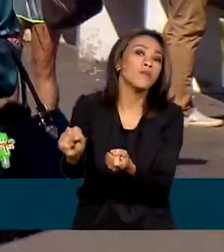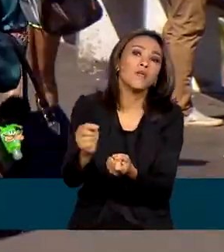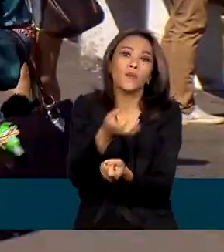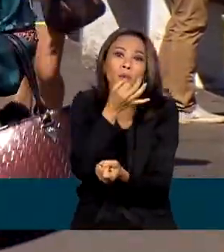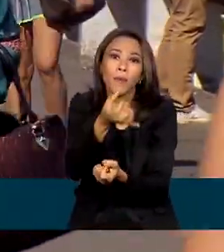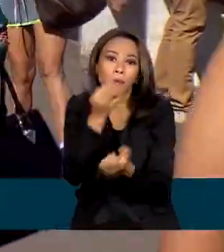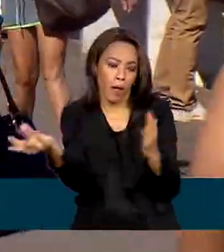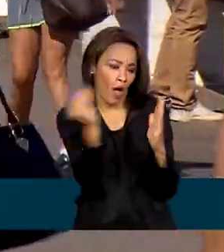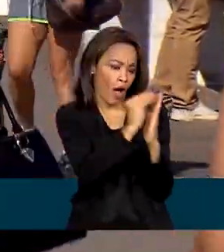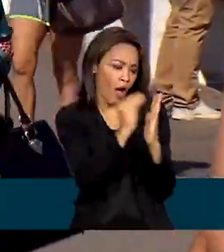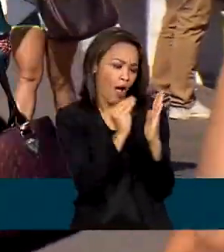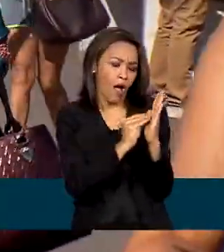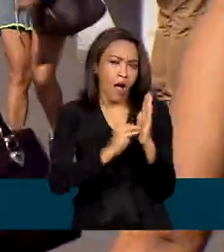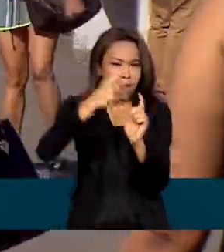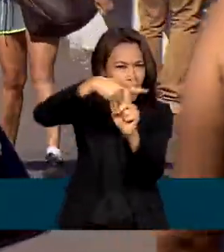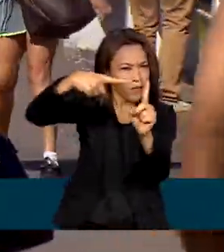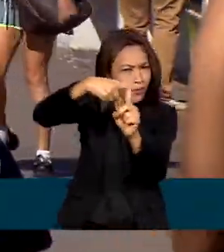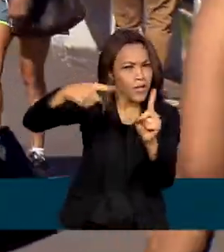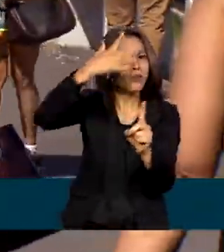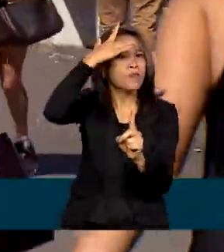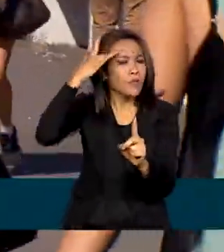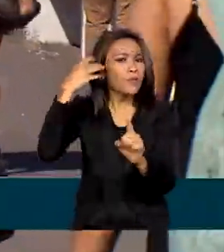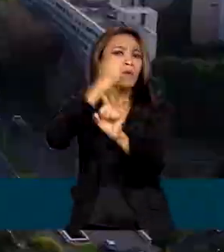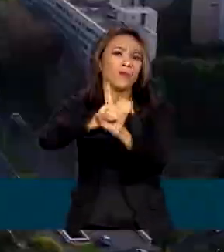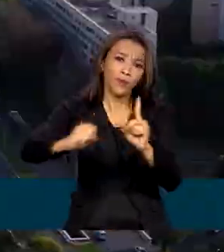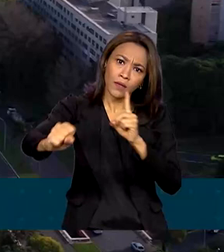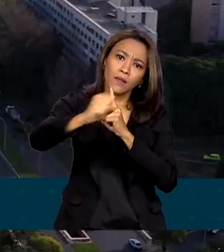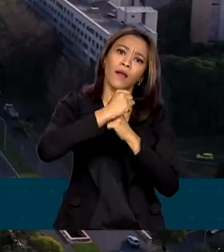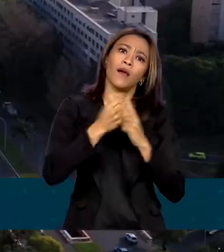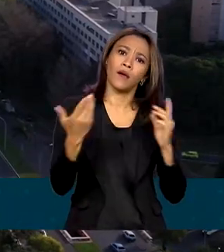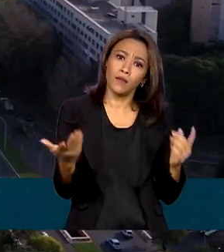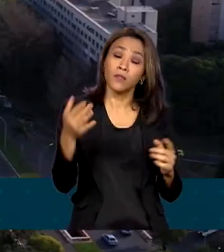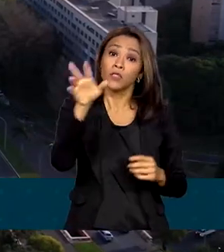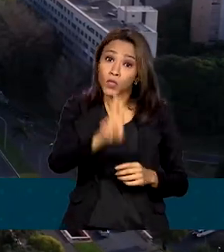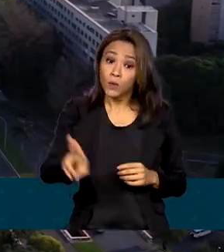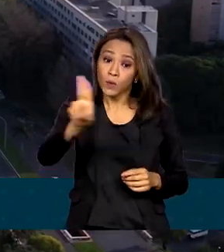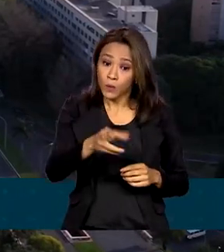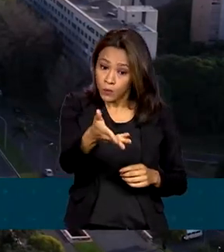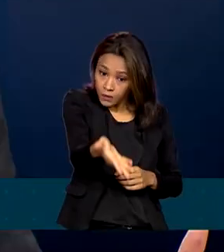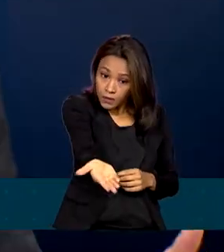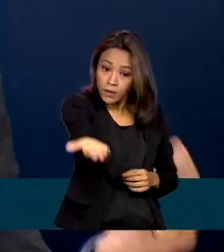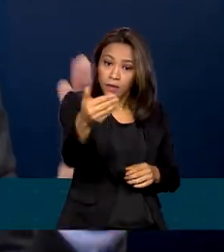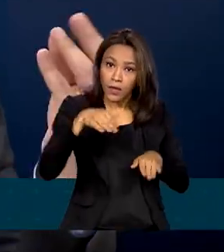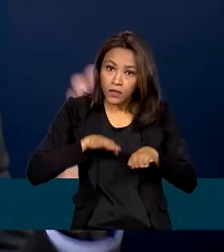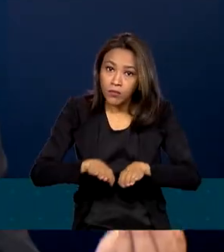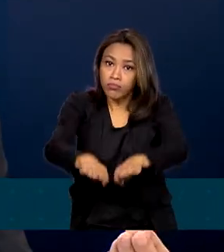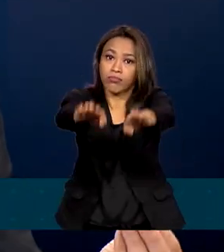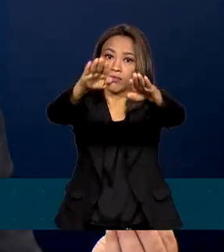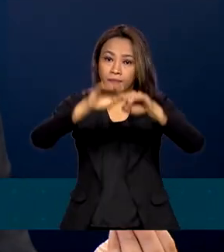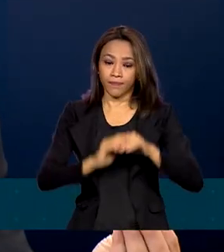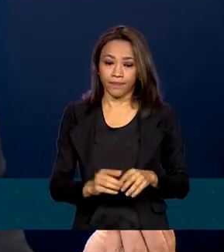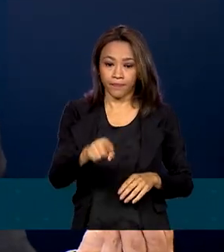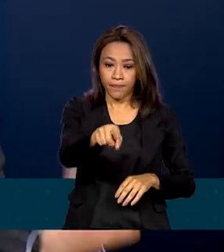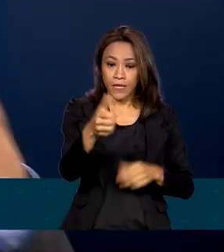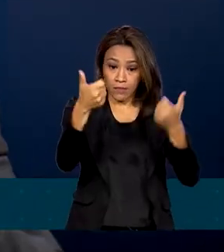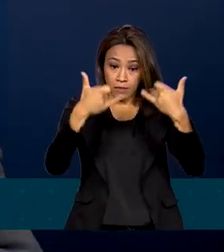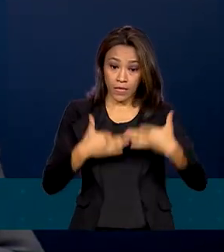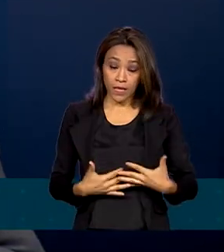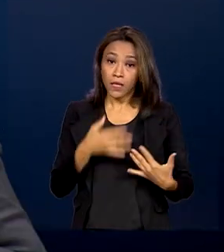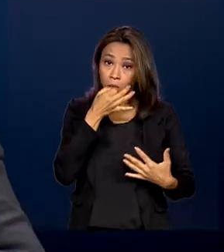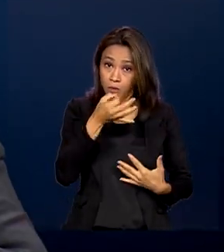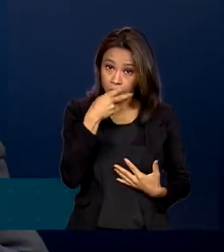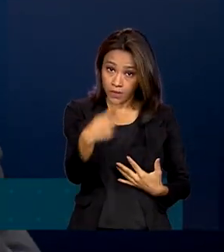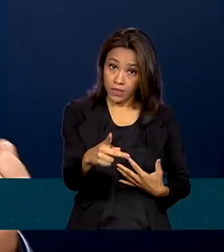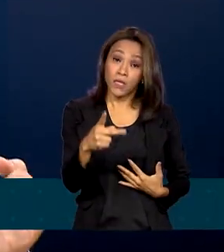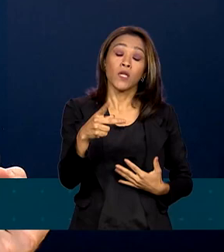mais da metade feita por pessoas da sociedade civil, usuários dos serviços. O projeto dá certo, no meu ponto